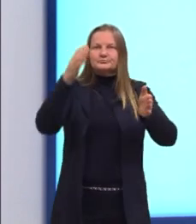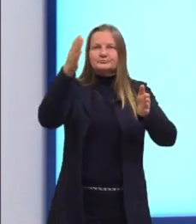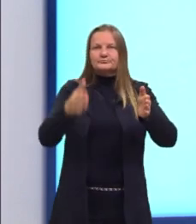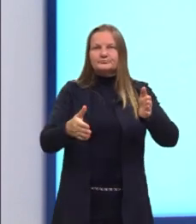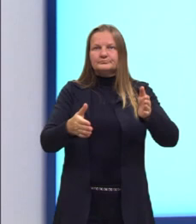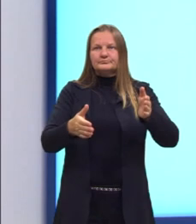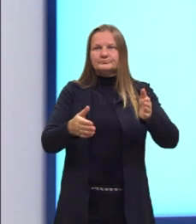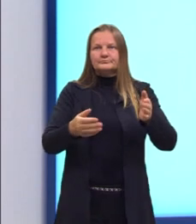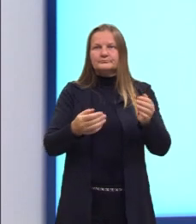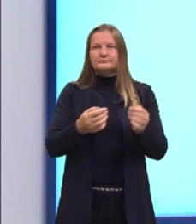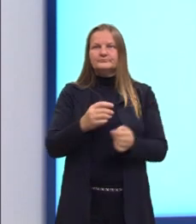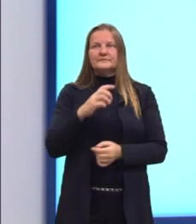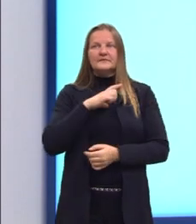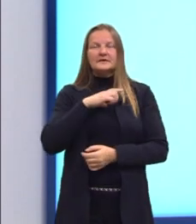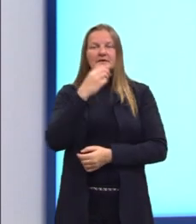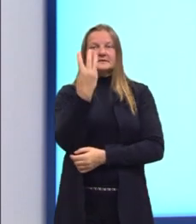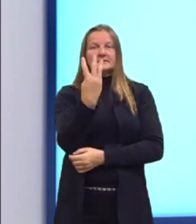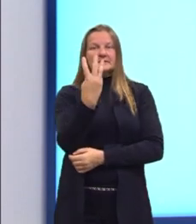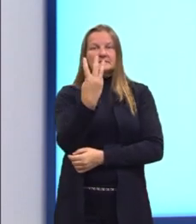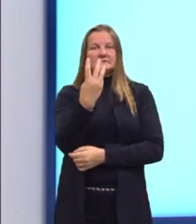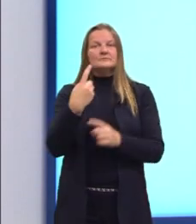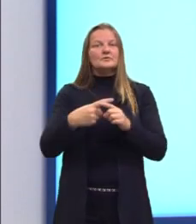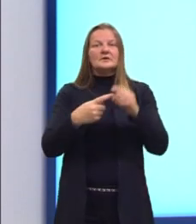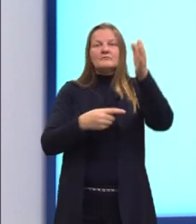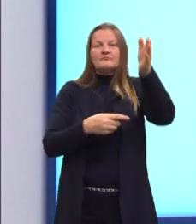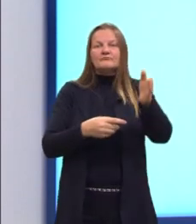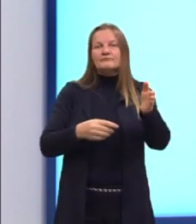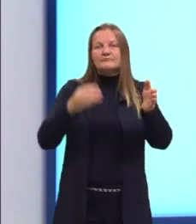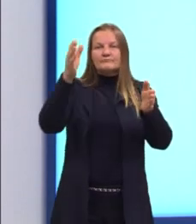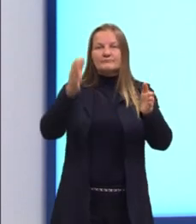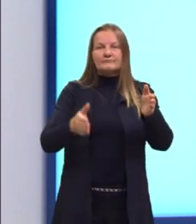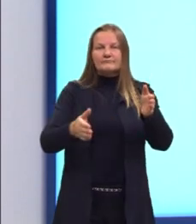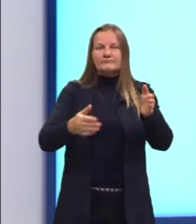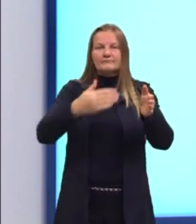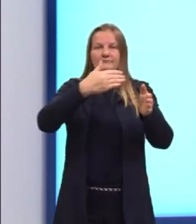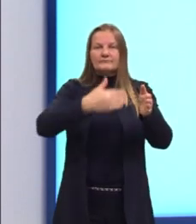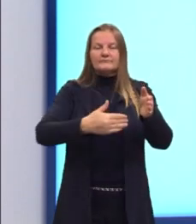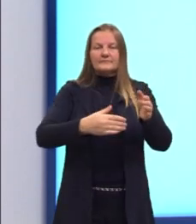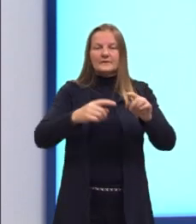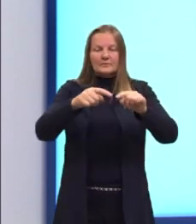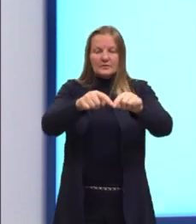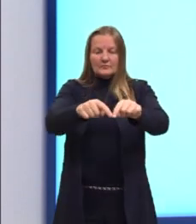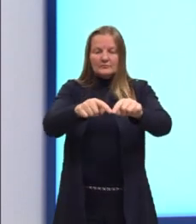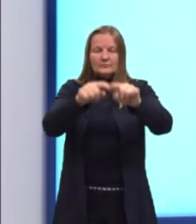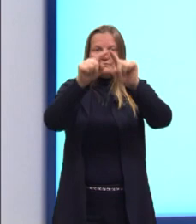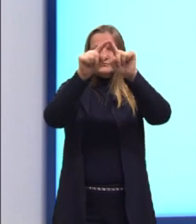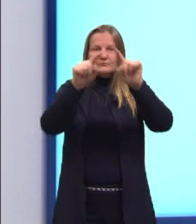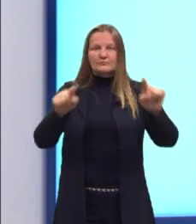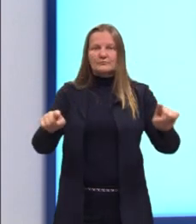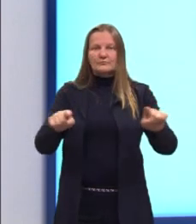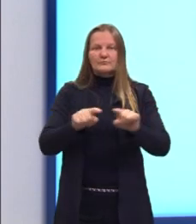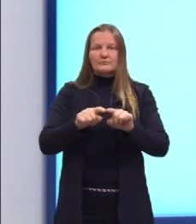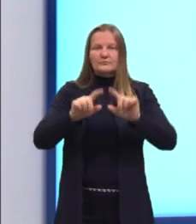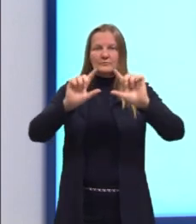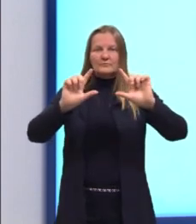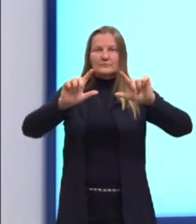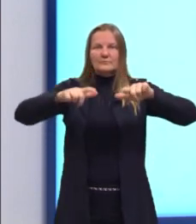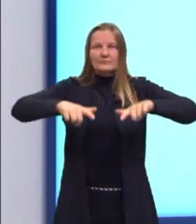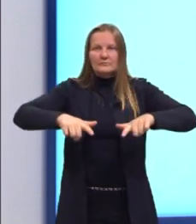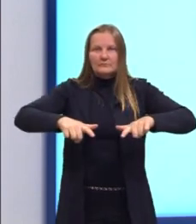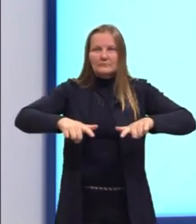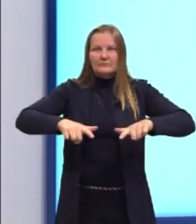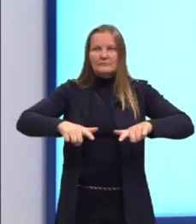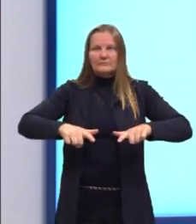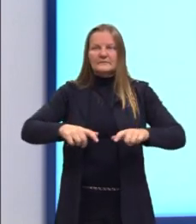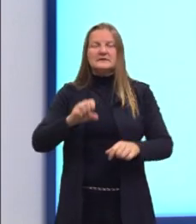temos justamente três faces, porque a nossa base é triangular. Se nós tivéssemos uma base